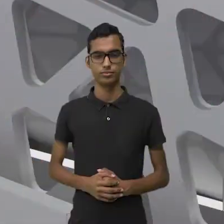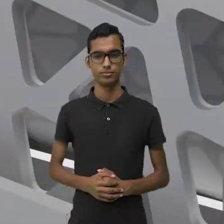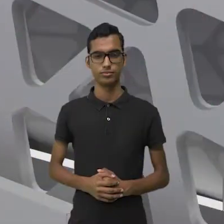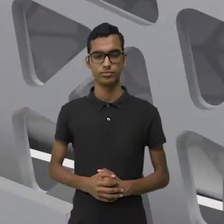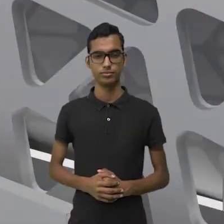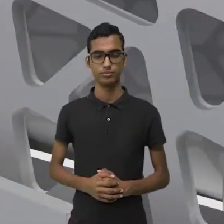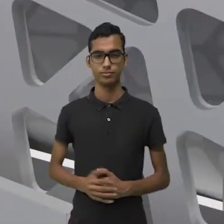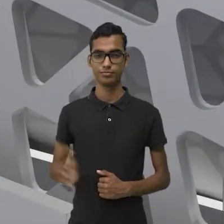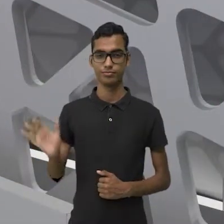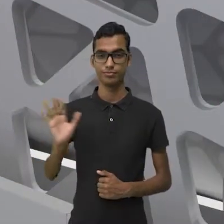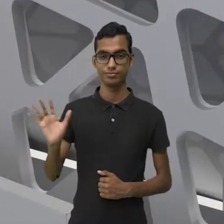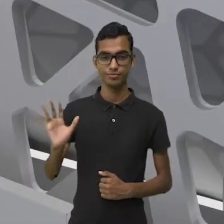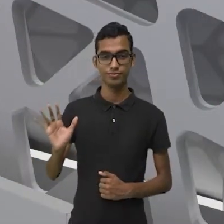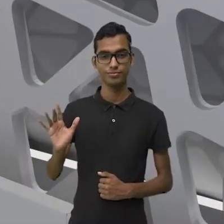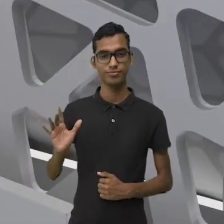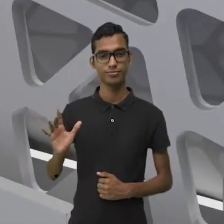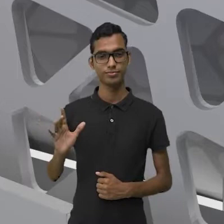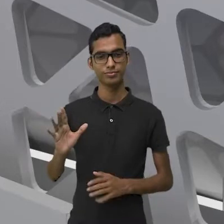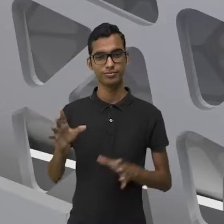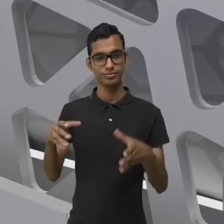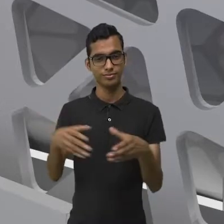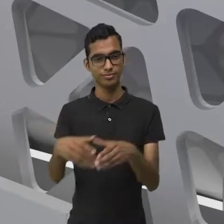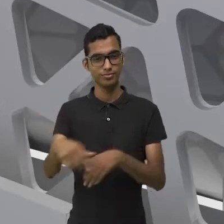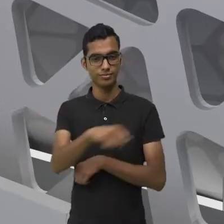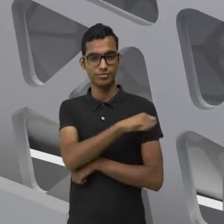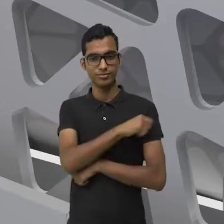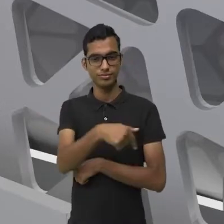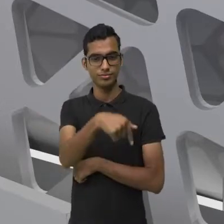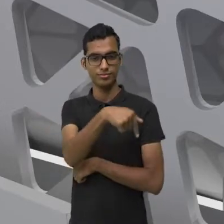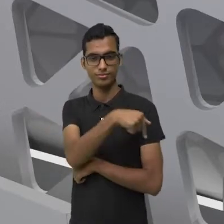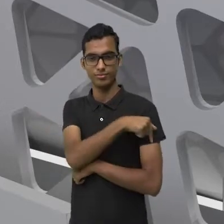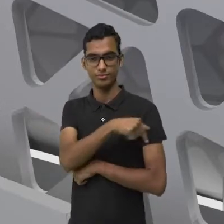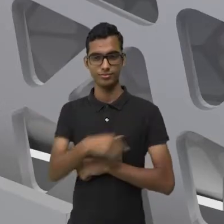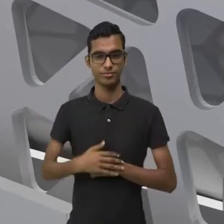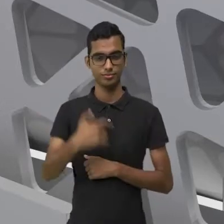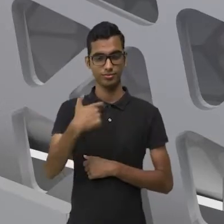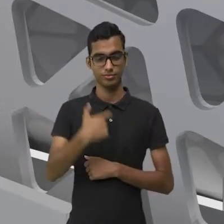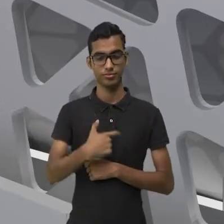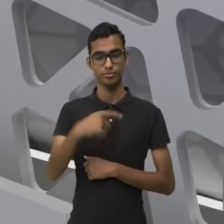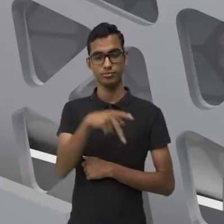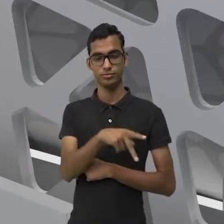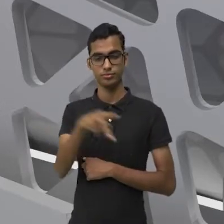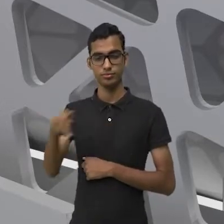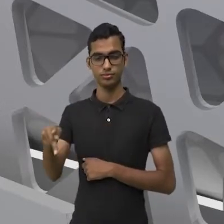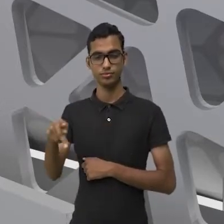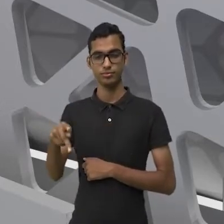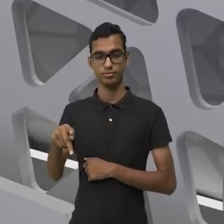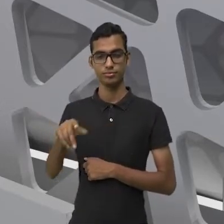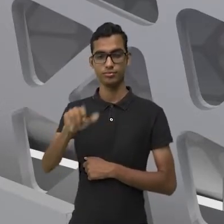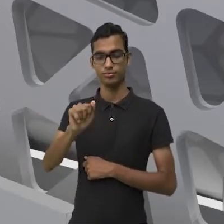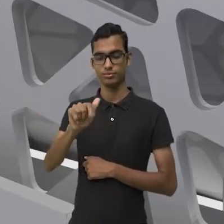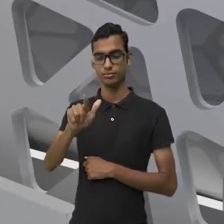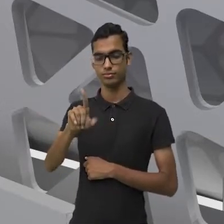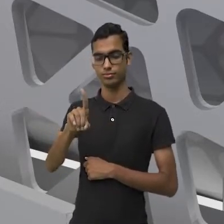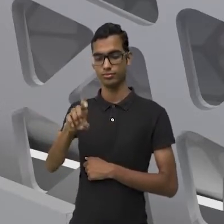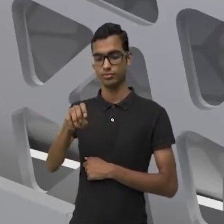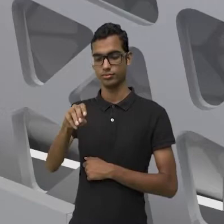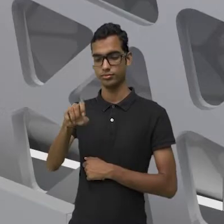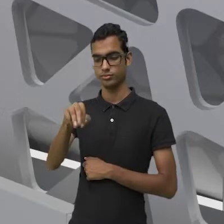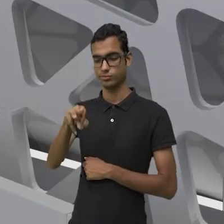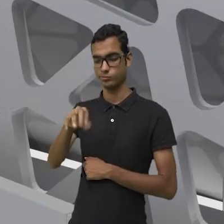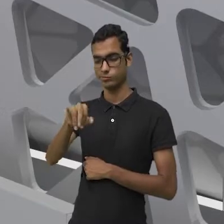Olá, meu povo do sétimo aninho! Eu sou o professor Aldemir